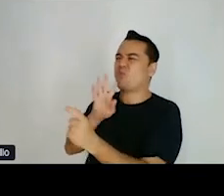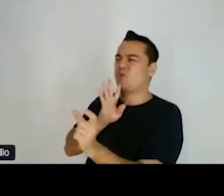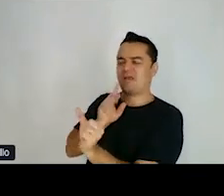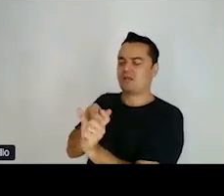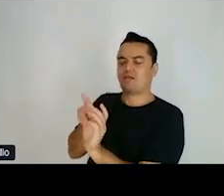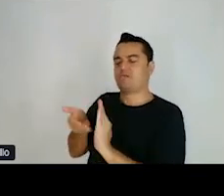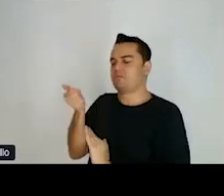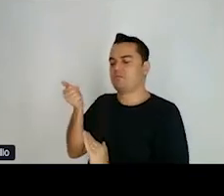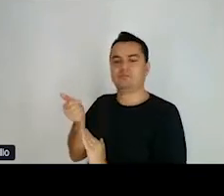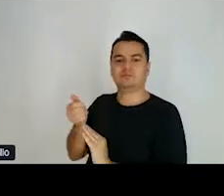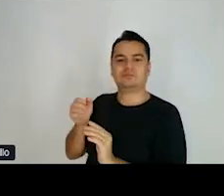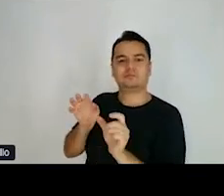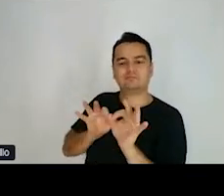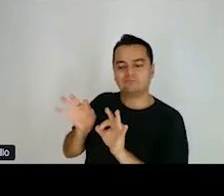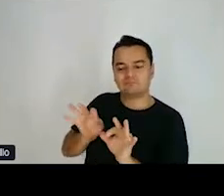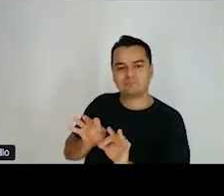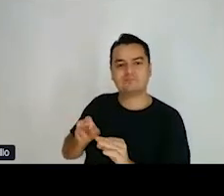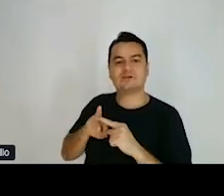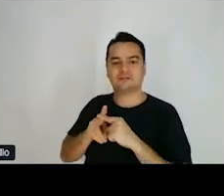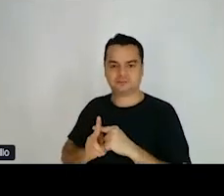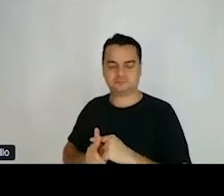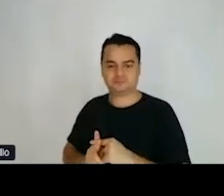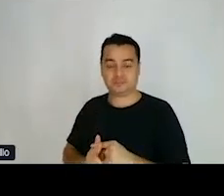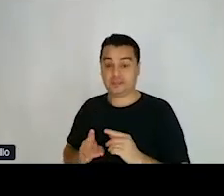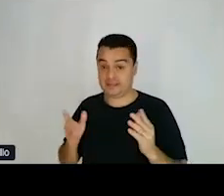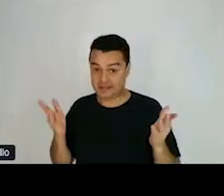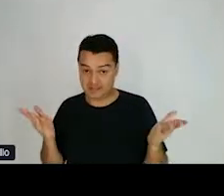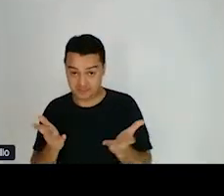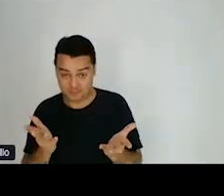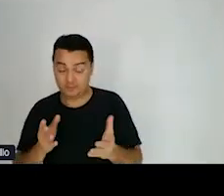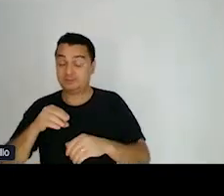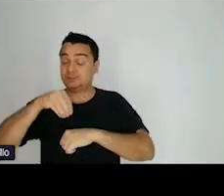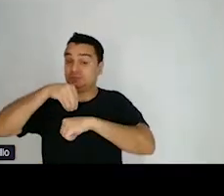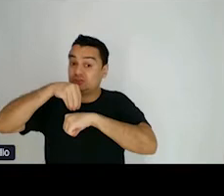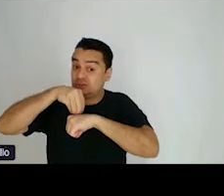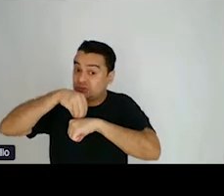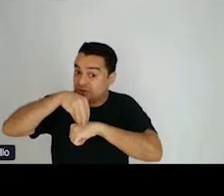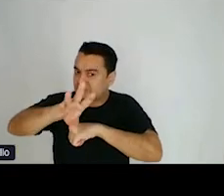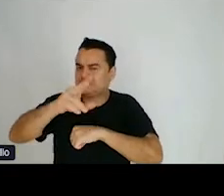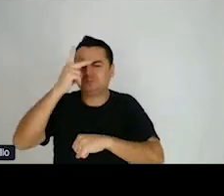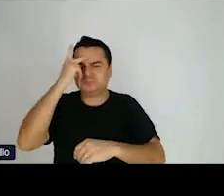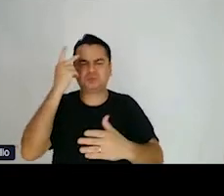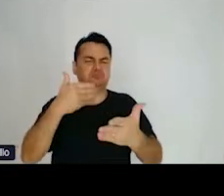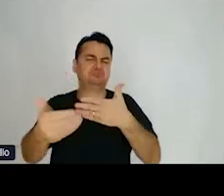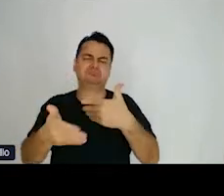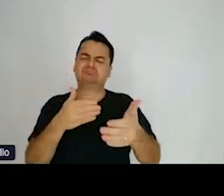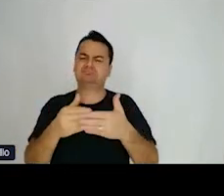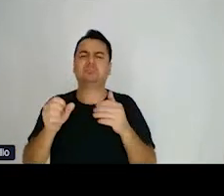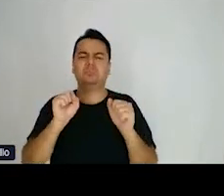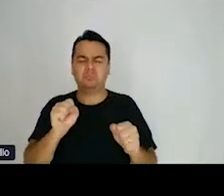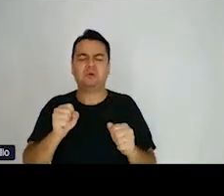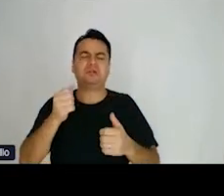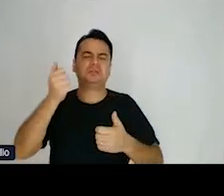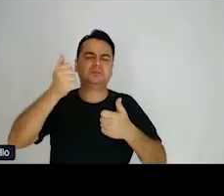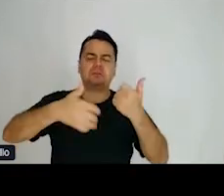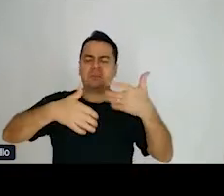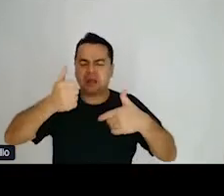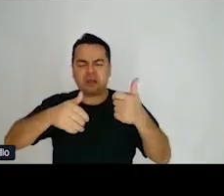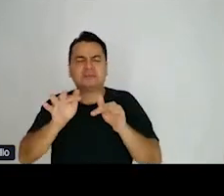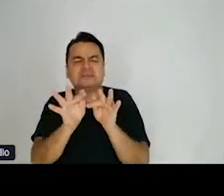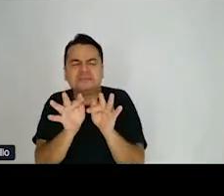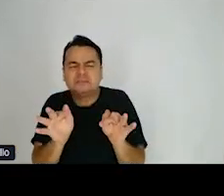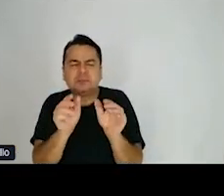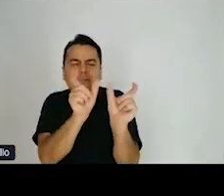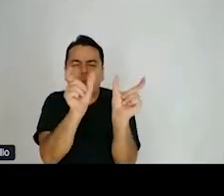Bom, algumas dicas para que qualquer pessoa possa aplicar a linguagem simples no seu dia a dia. Aqui eu